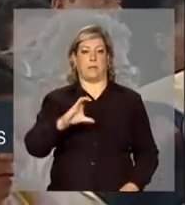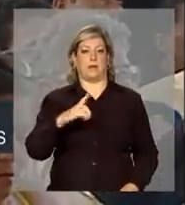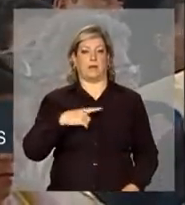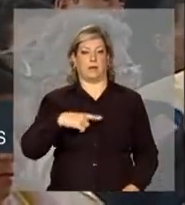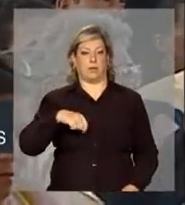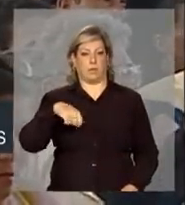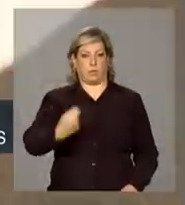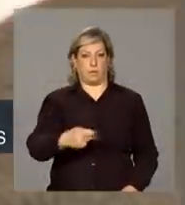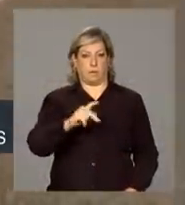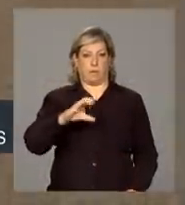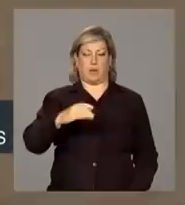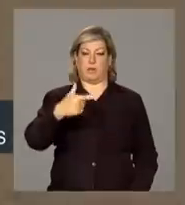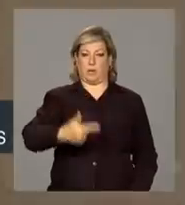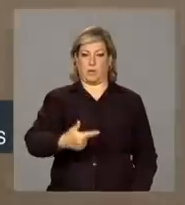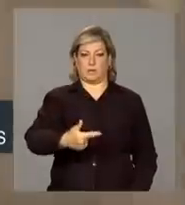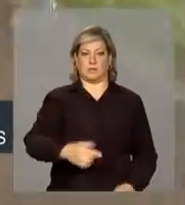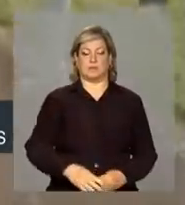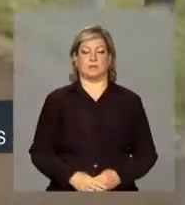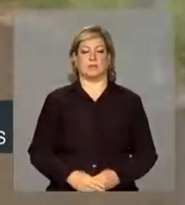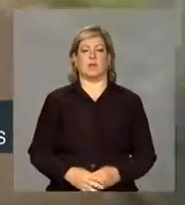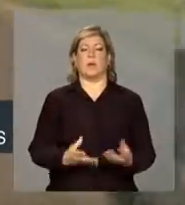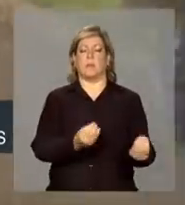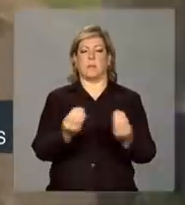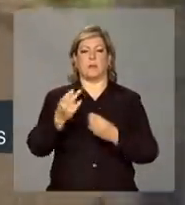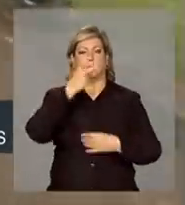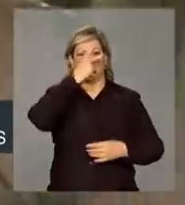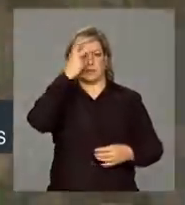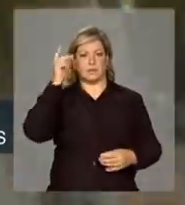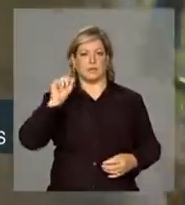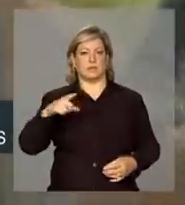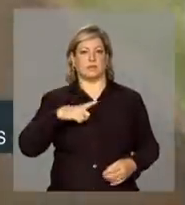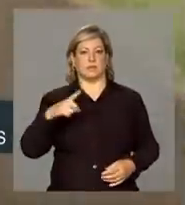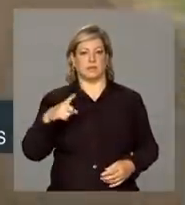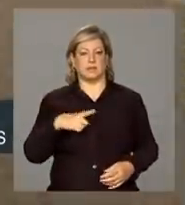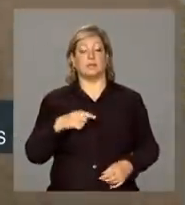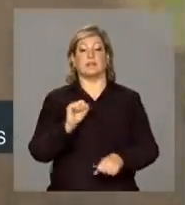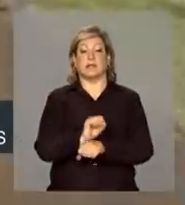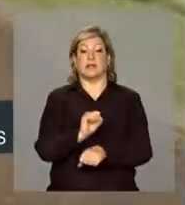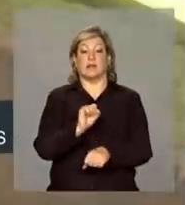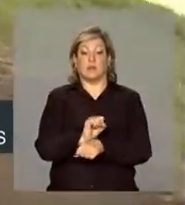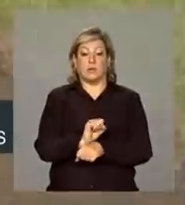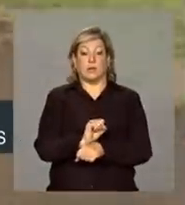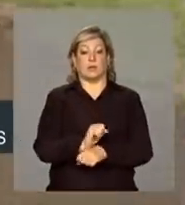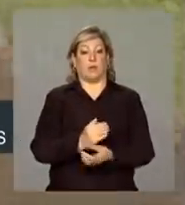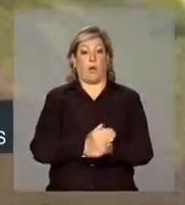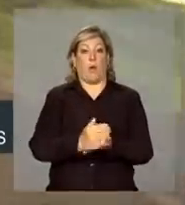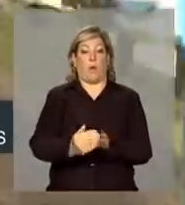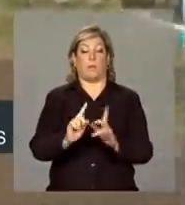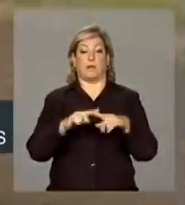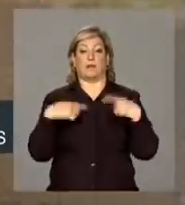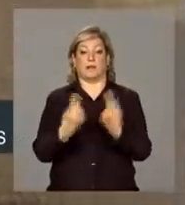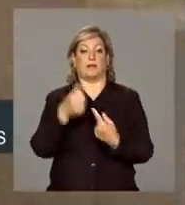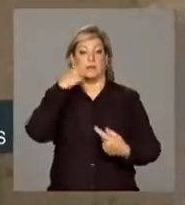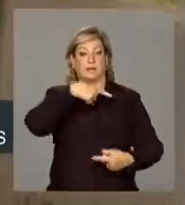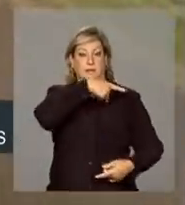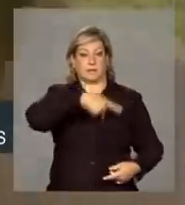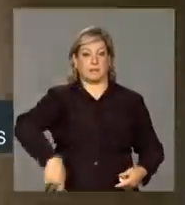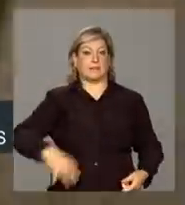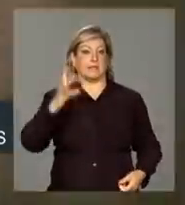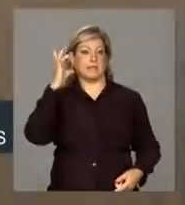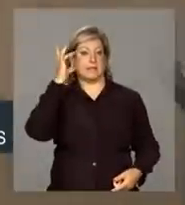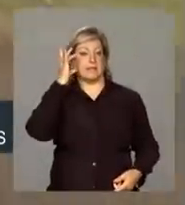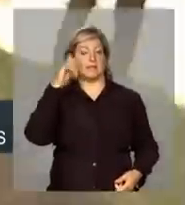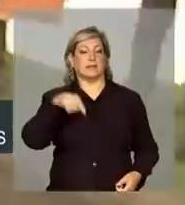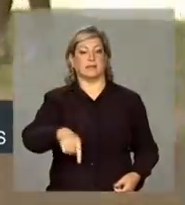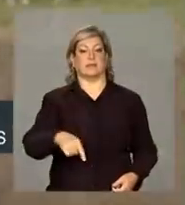Crescimento, PAC-2. Muitas pessoas aguardam o início da cerimônia. A presidenta Dilma Rousseff